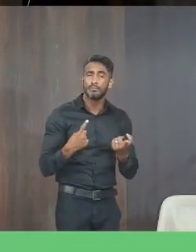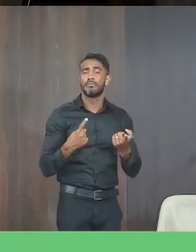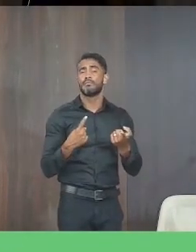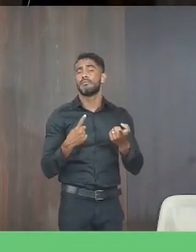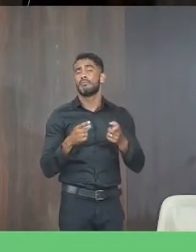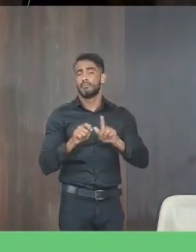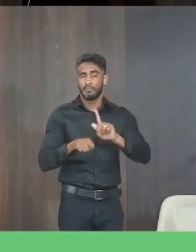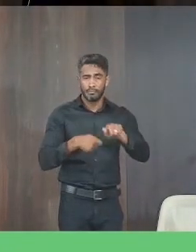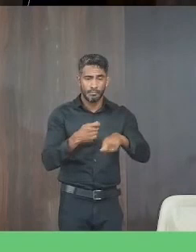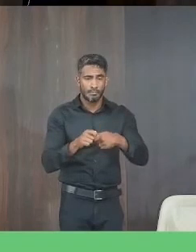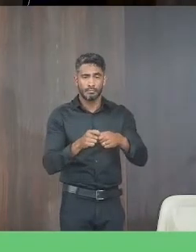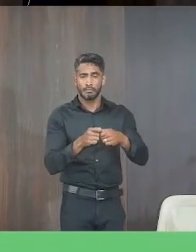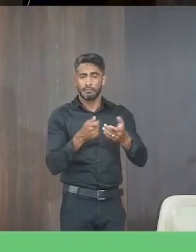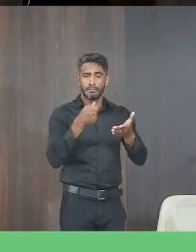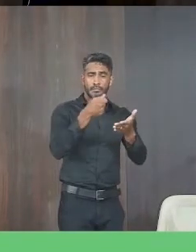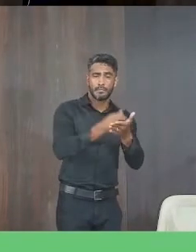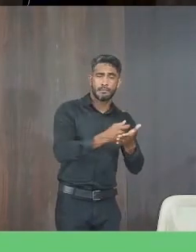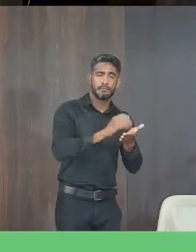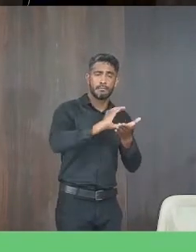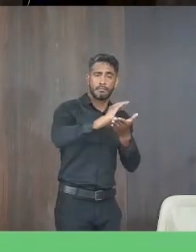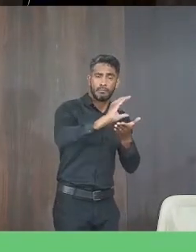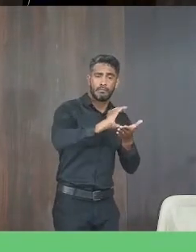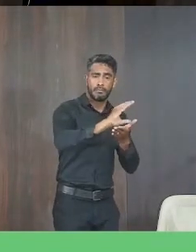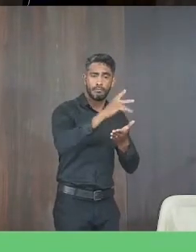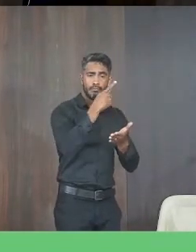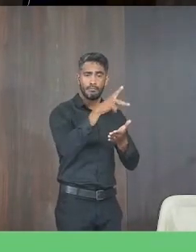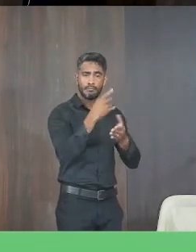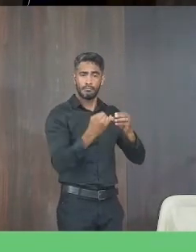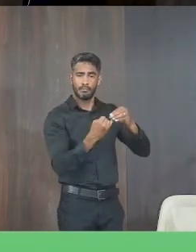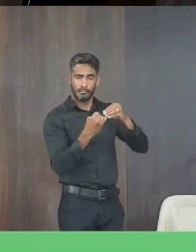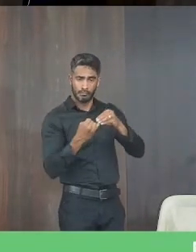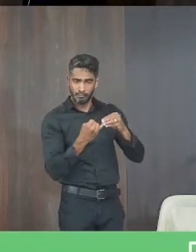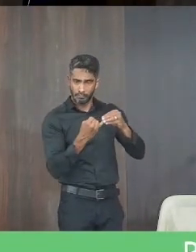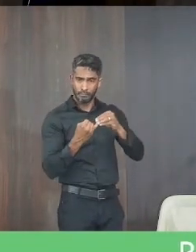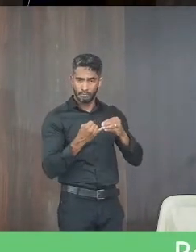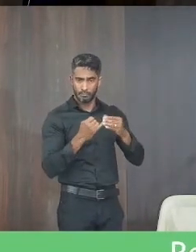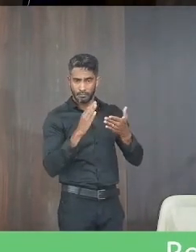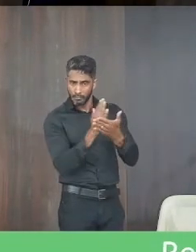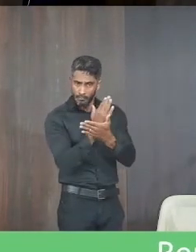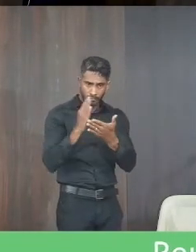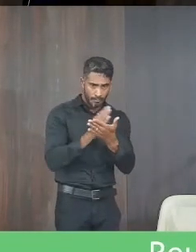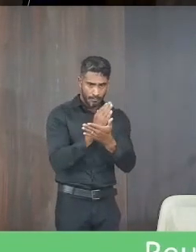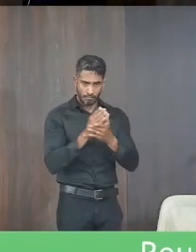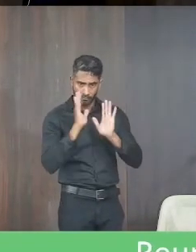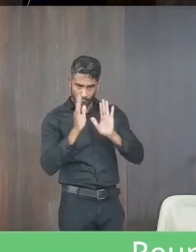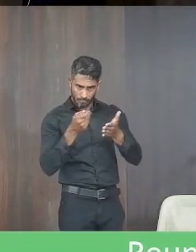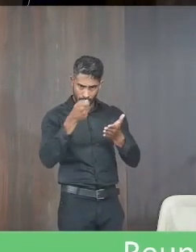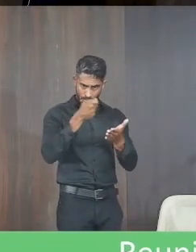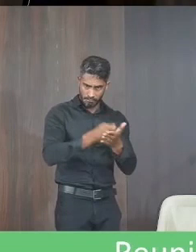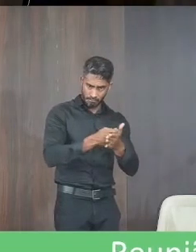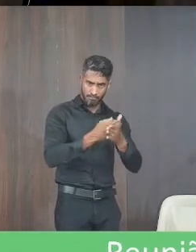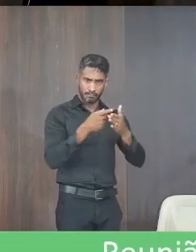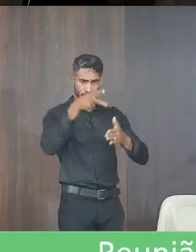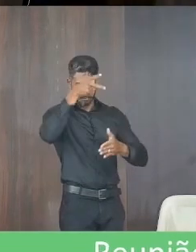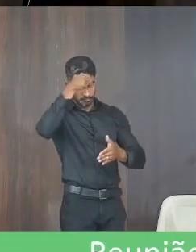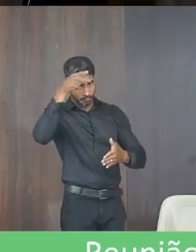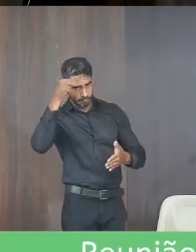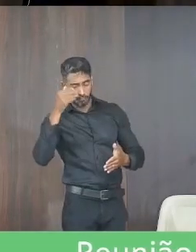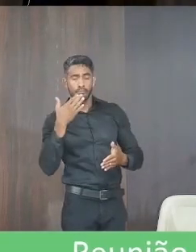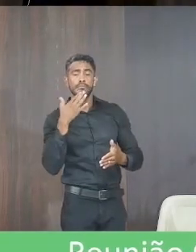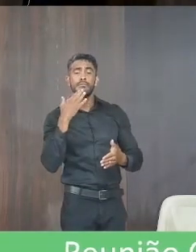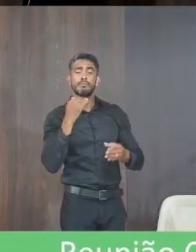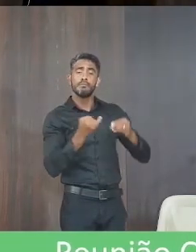administração da prefeitura de Janaúba a não realizar o pagamento das emendas positivas alguma emenda positiva já foi paga pela administração da prefeitura de Janaúba e quais